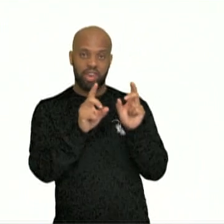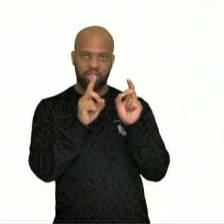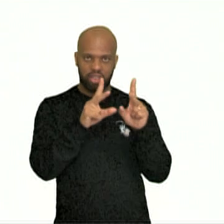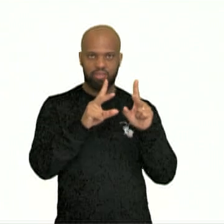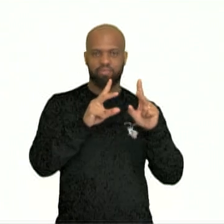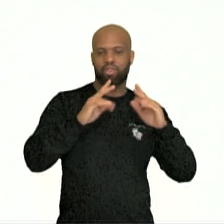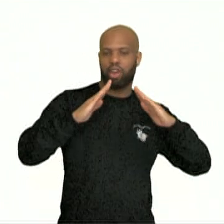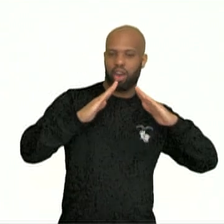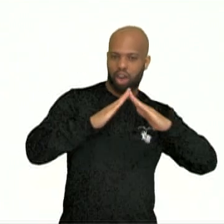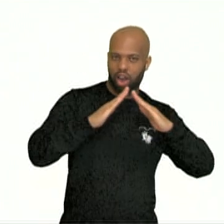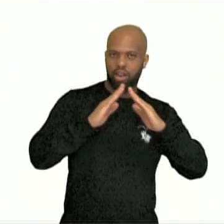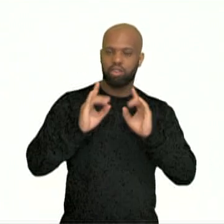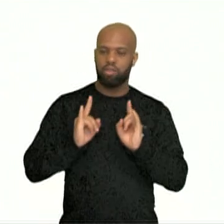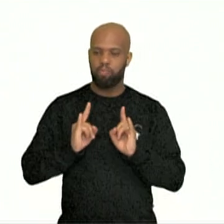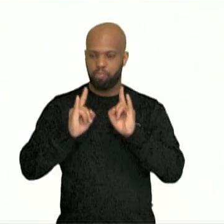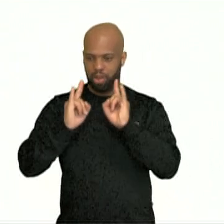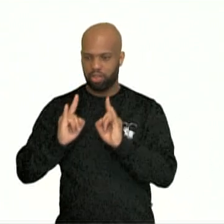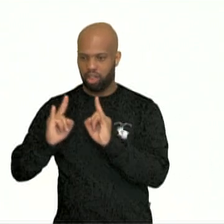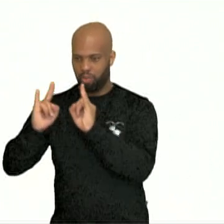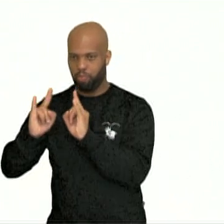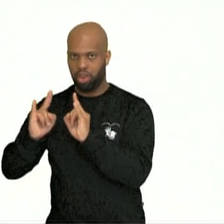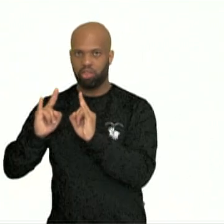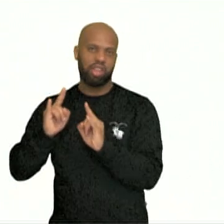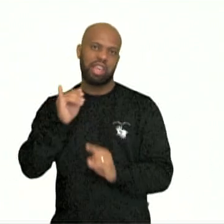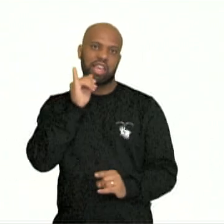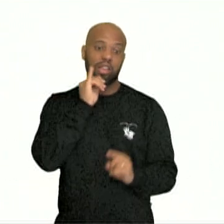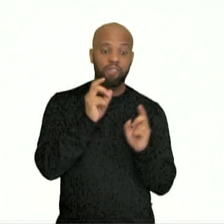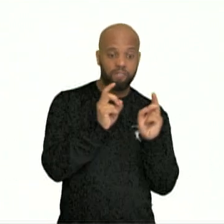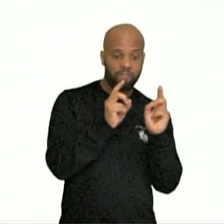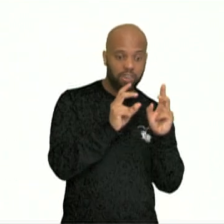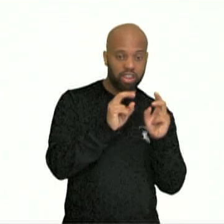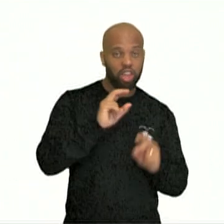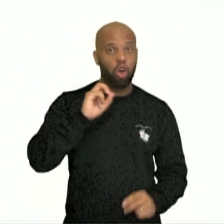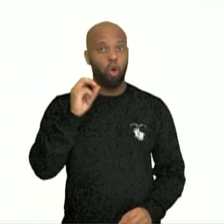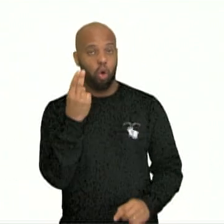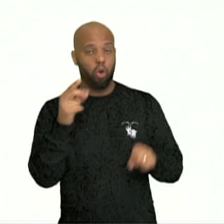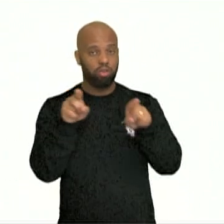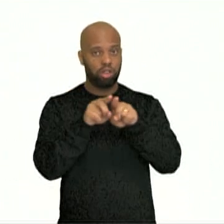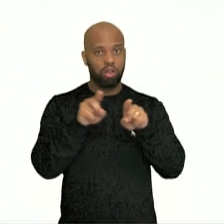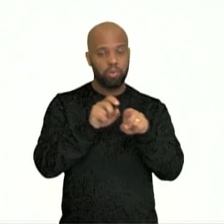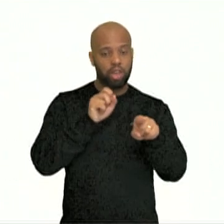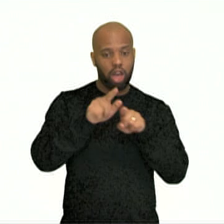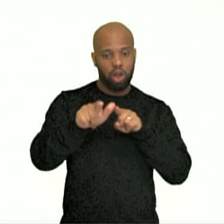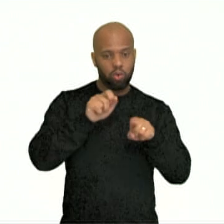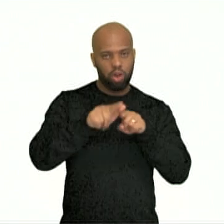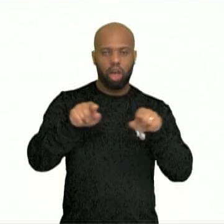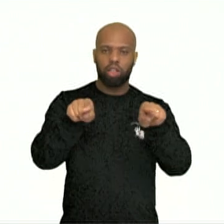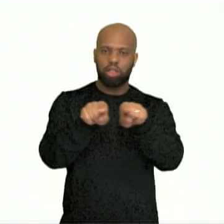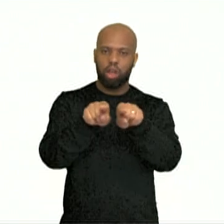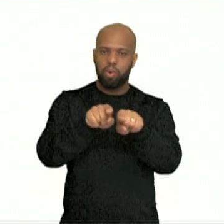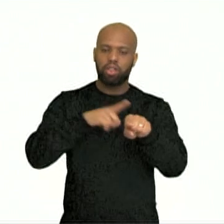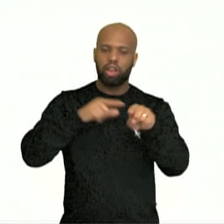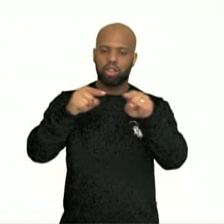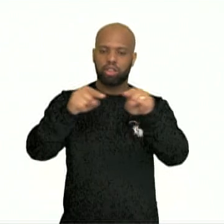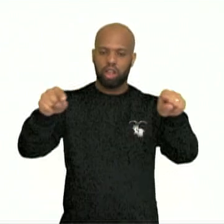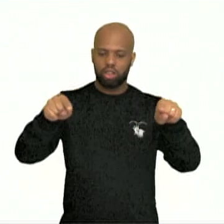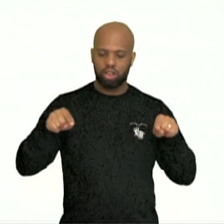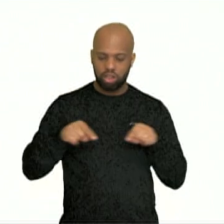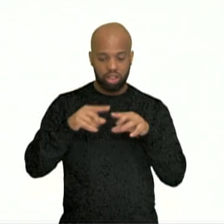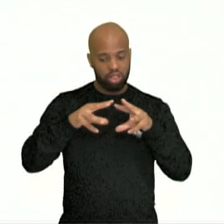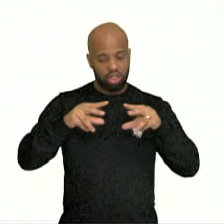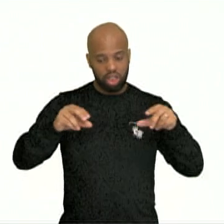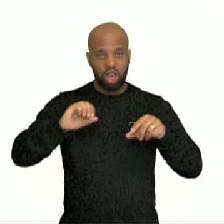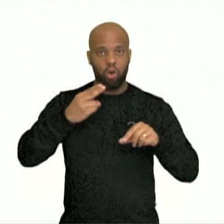apartamentos, seja para vender ou para alugar, chácaras, terrenos, certo? Temos também